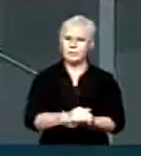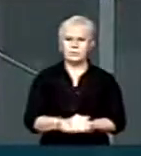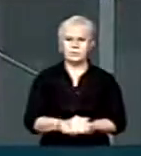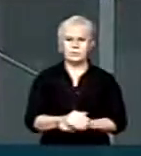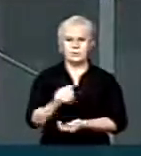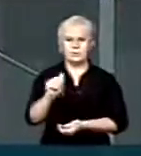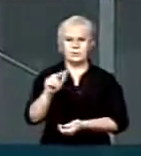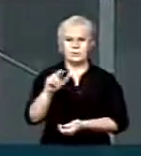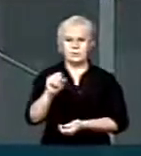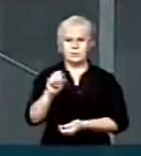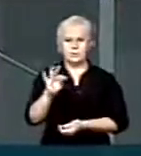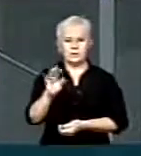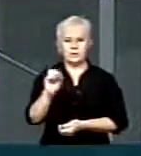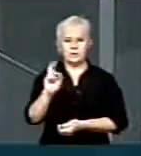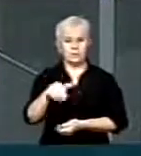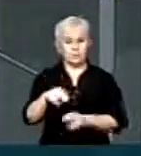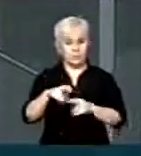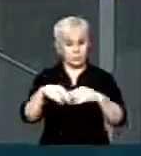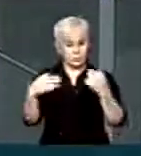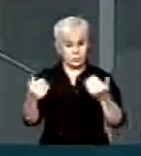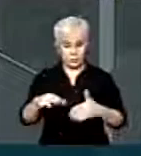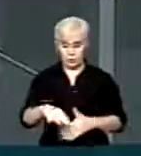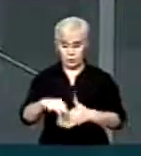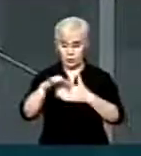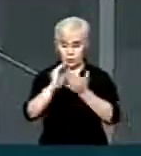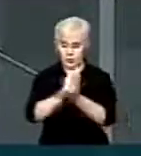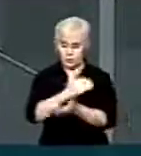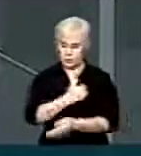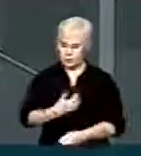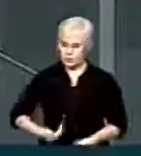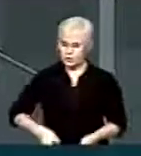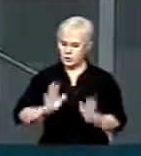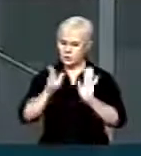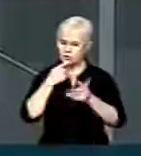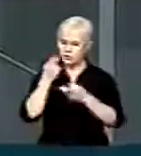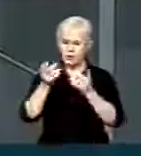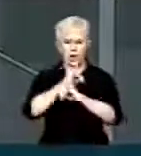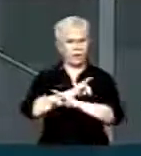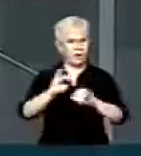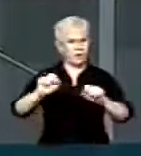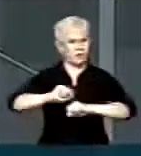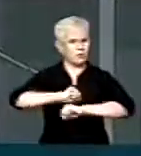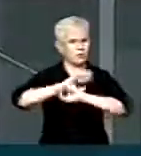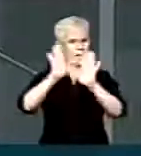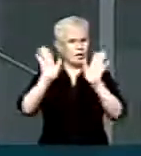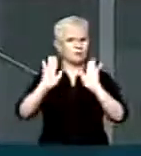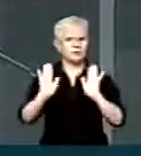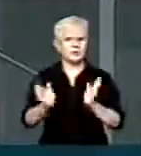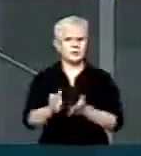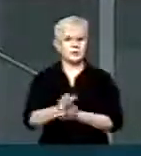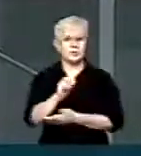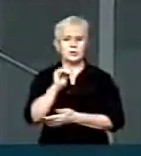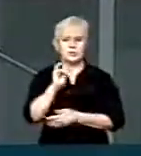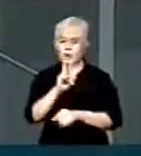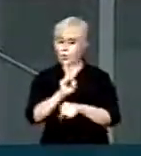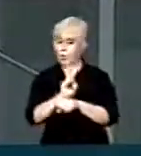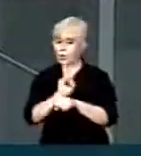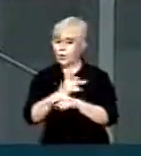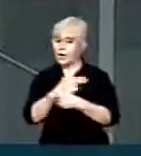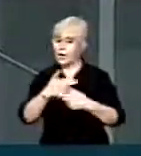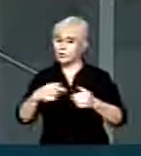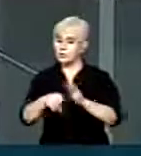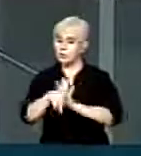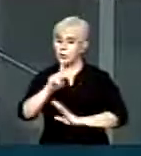é neste afã Que o líder do governo já deixou claro em várias ocasiões Se é pelo zelo da coisa